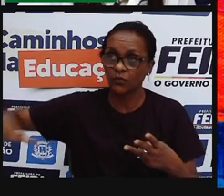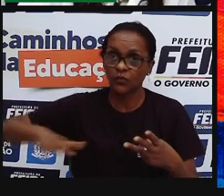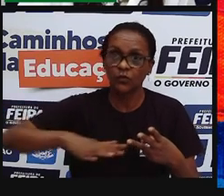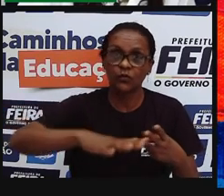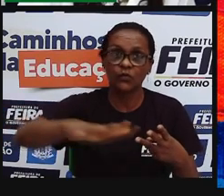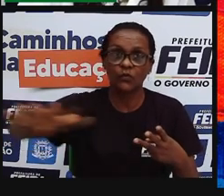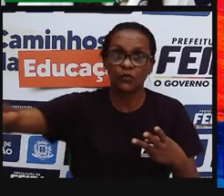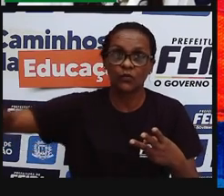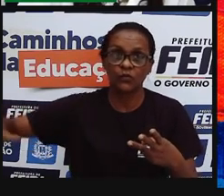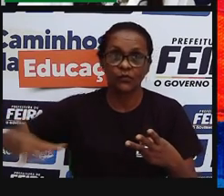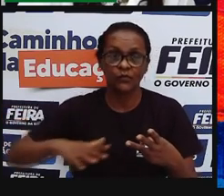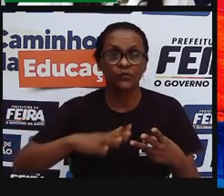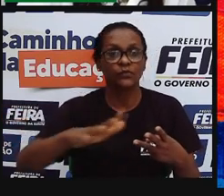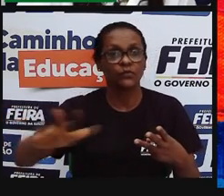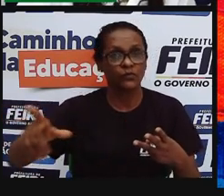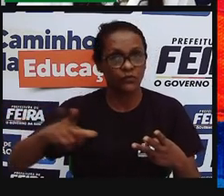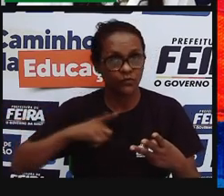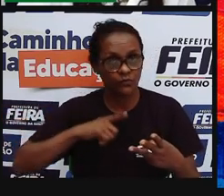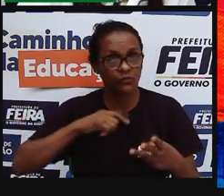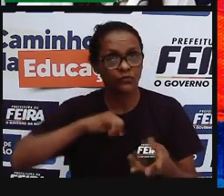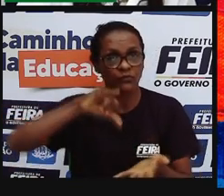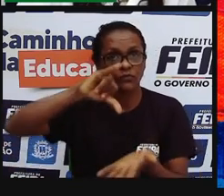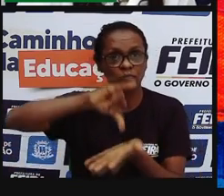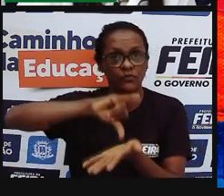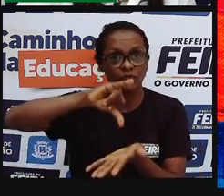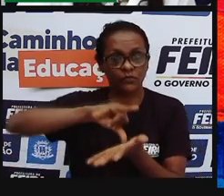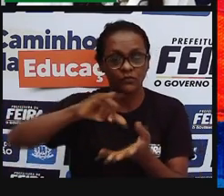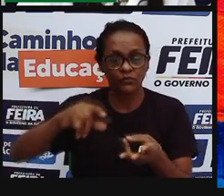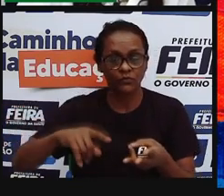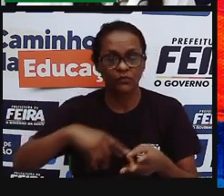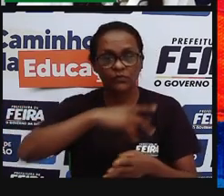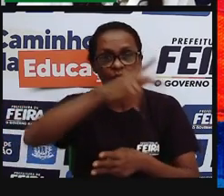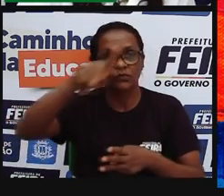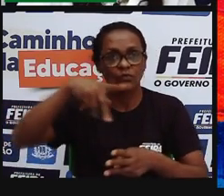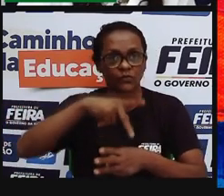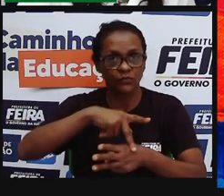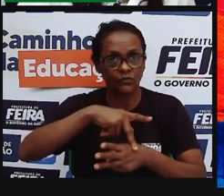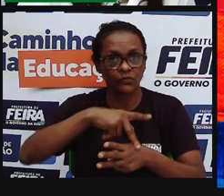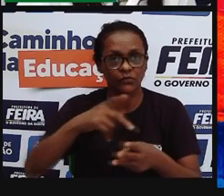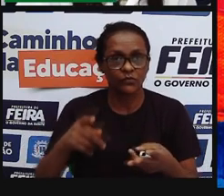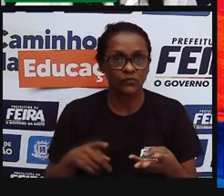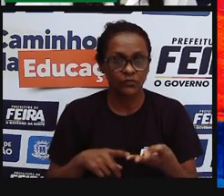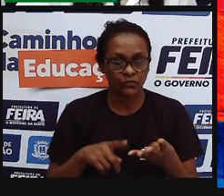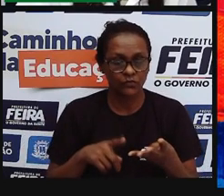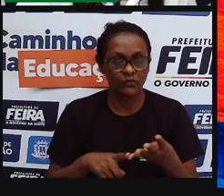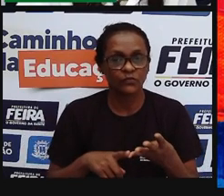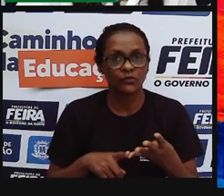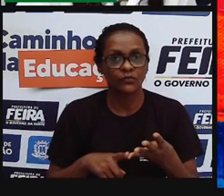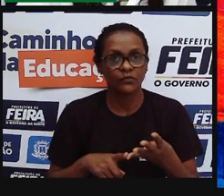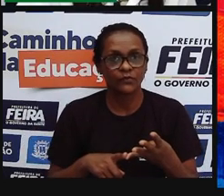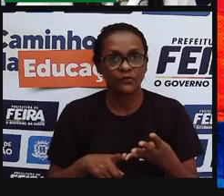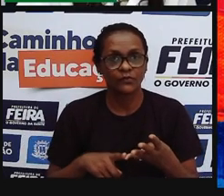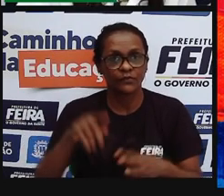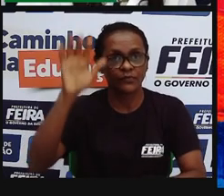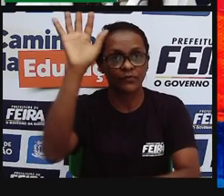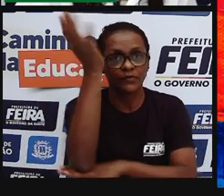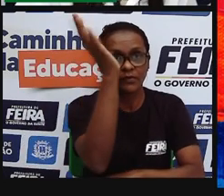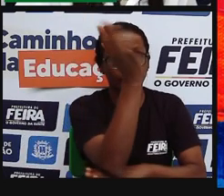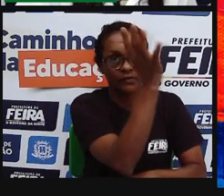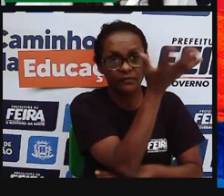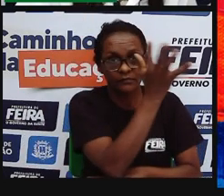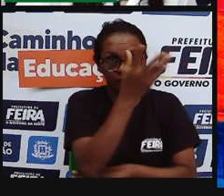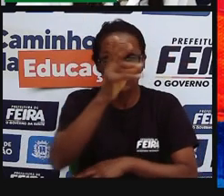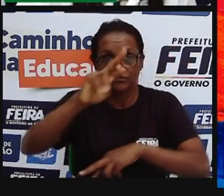então, o Cerrado, que fica mais no centro do nosso país, né, no Planalto Central, a Mata Atlântica,